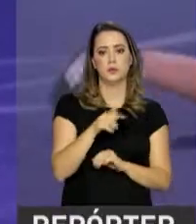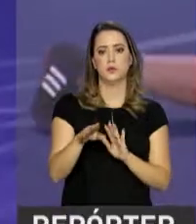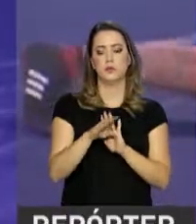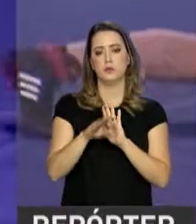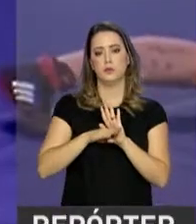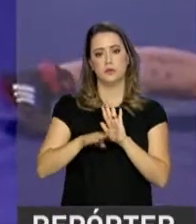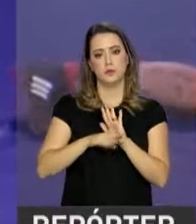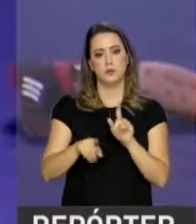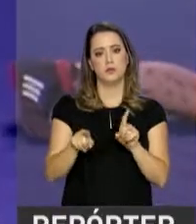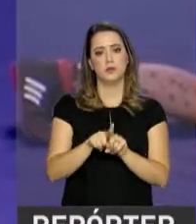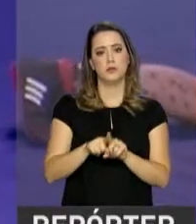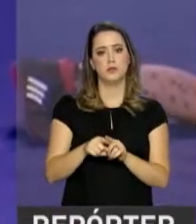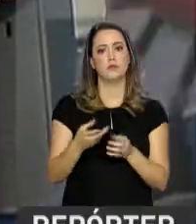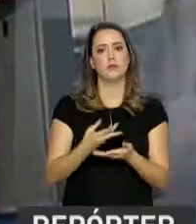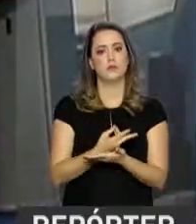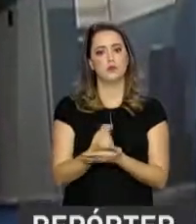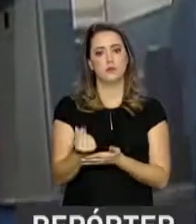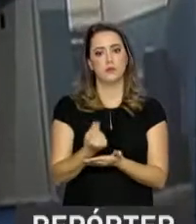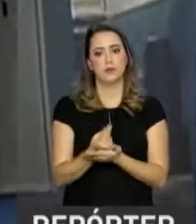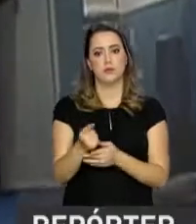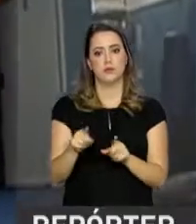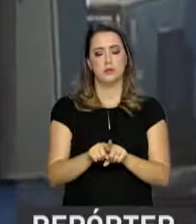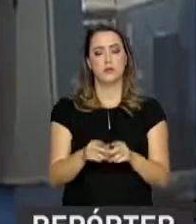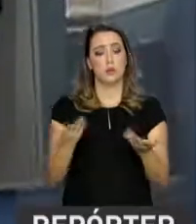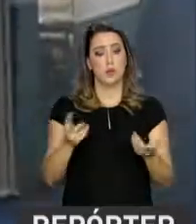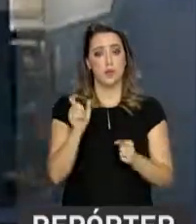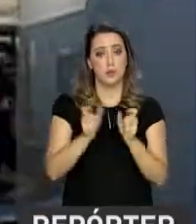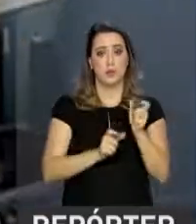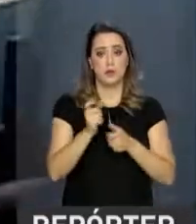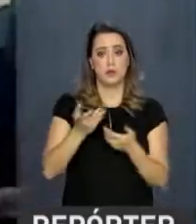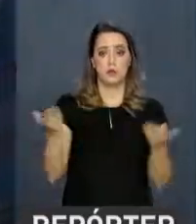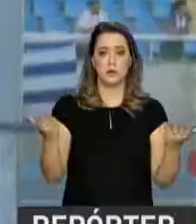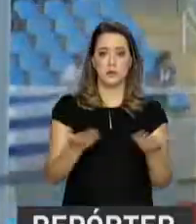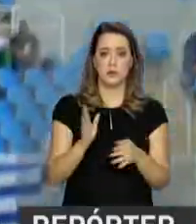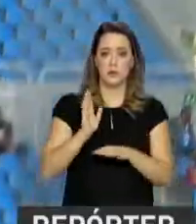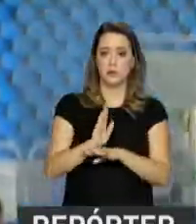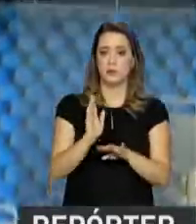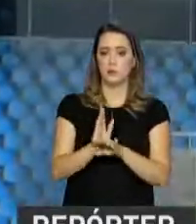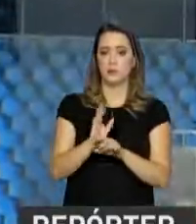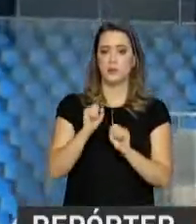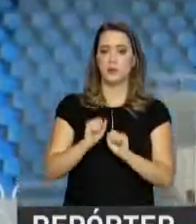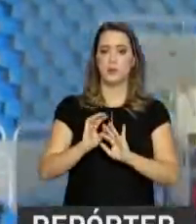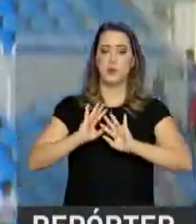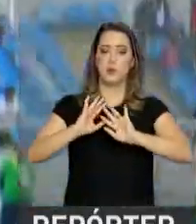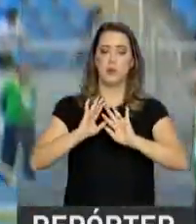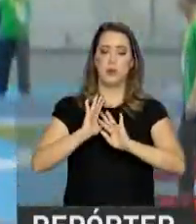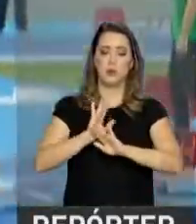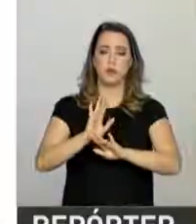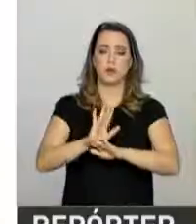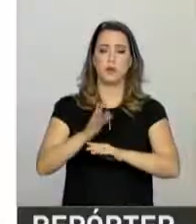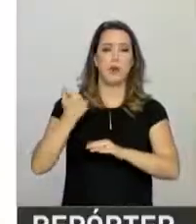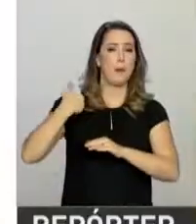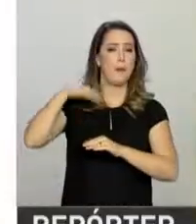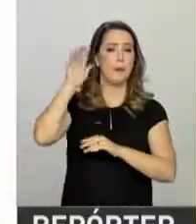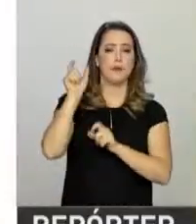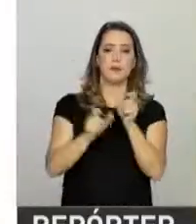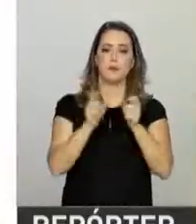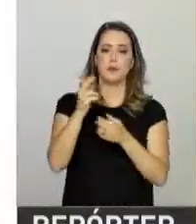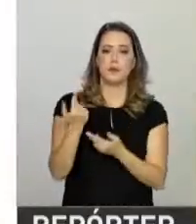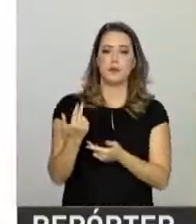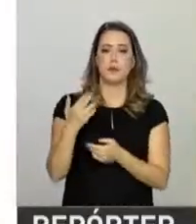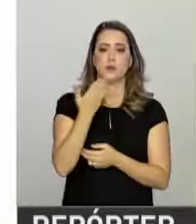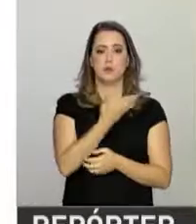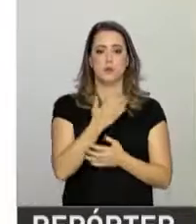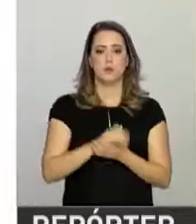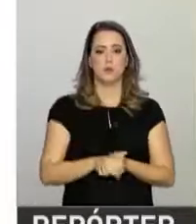também recebam investimentos e que atletas que são beneficiados possam ajudar mais pessoas, como faz o